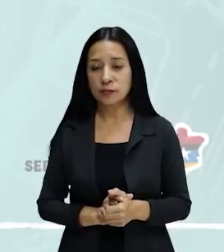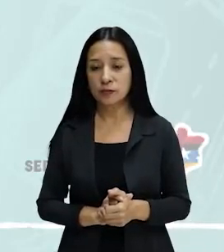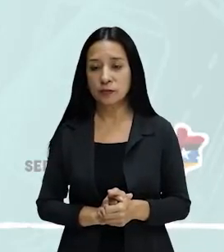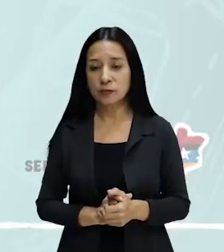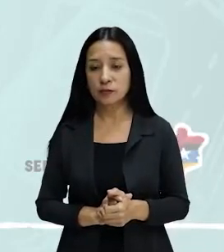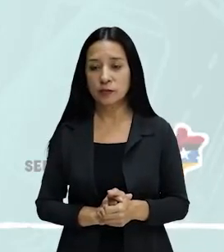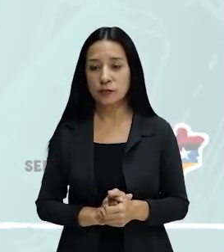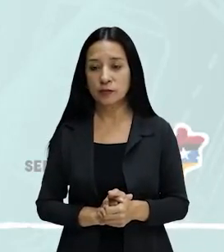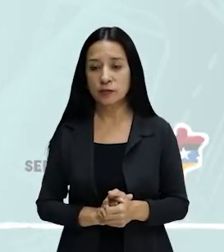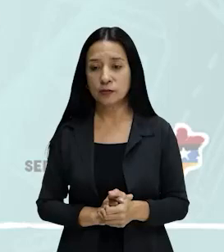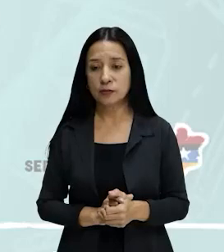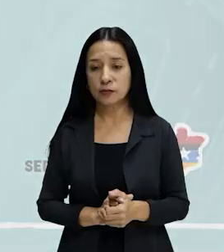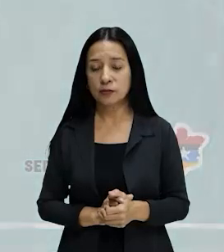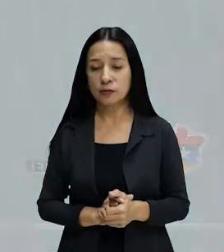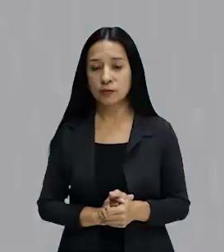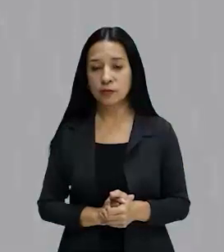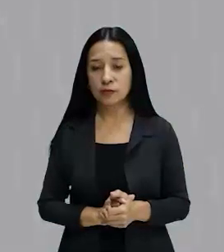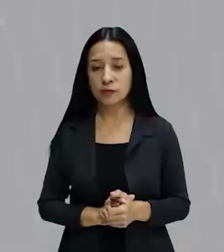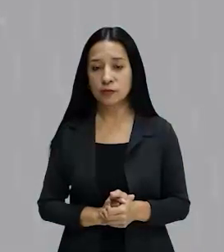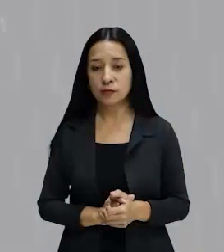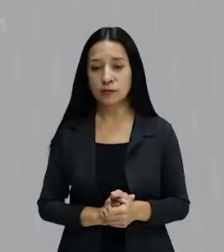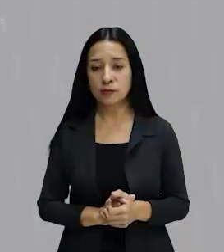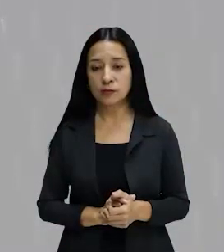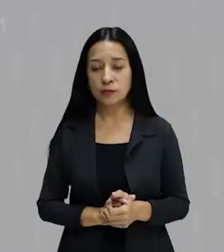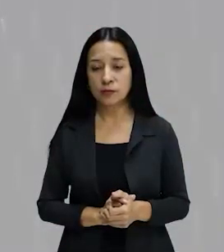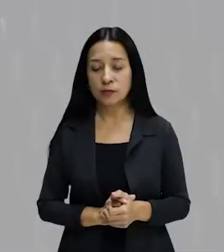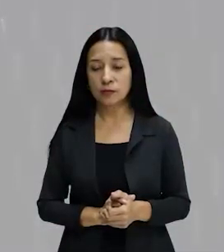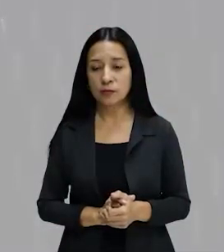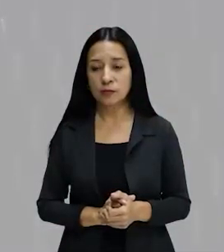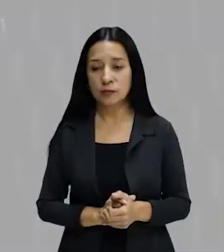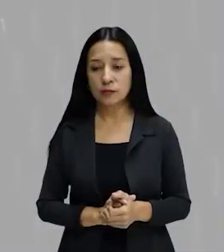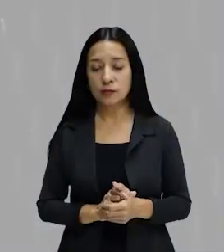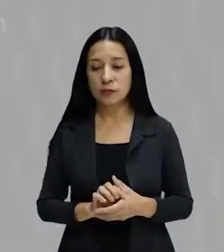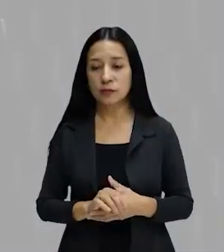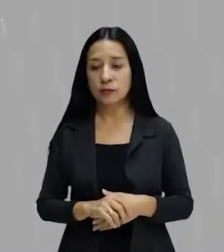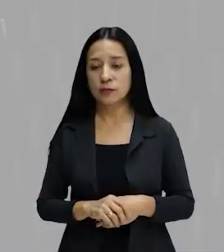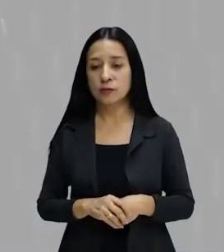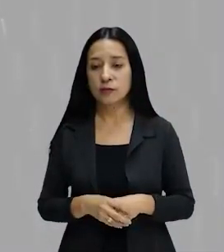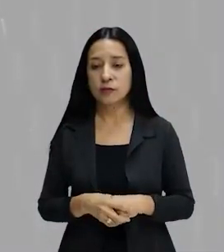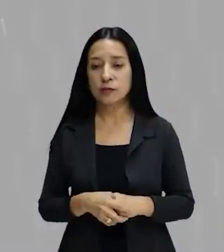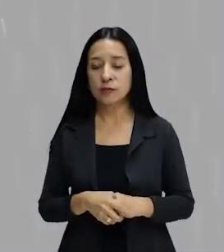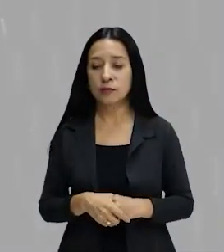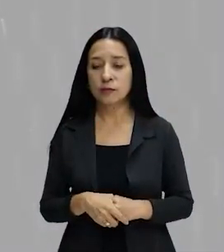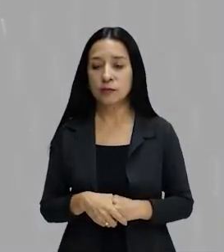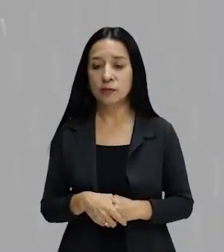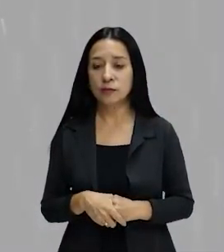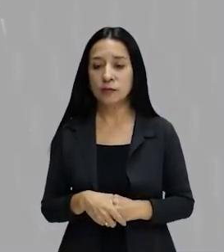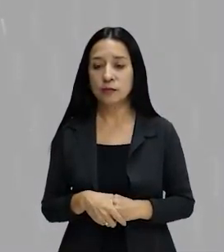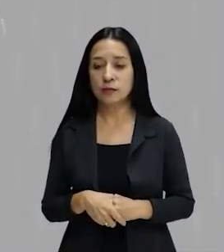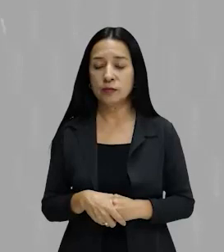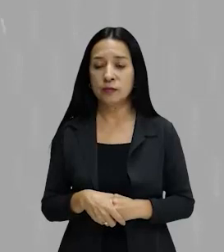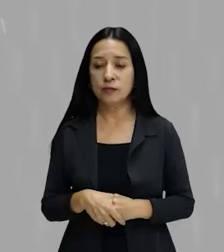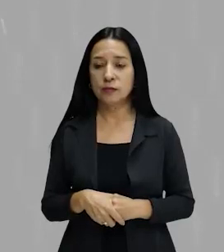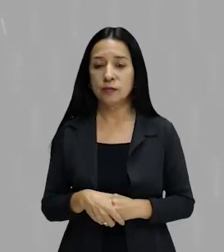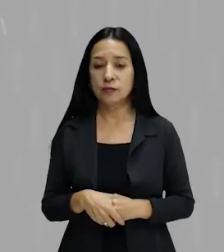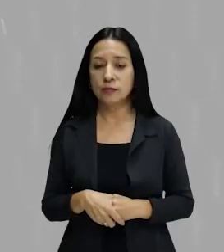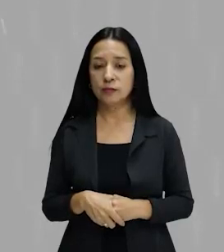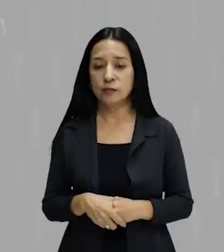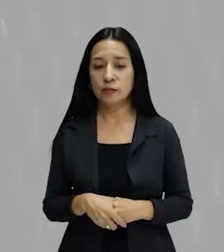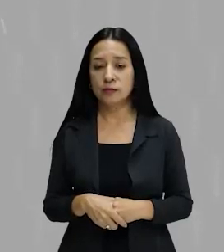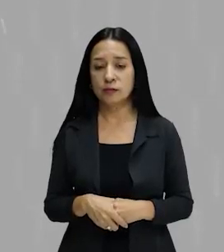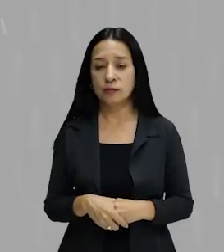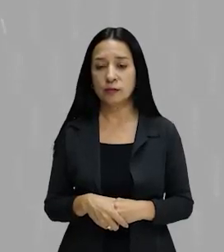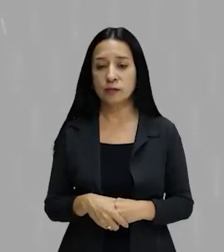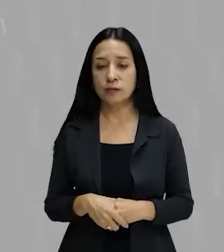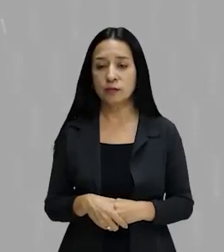depôs a CPI. Nós estamos falando do verbo depor. Sem a crase, disse ele, a frase adquire dois sentidos.